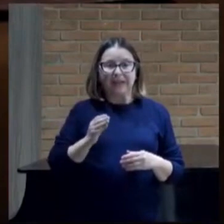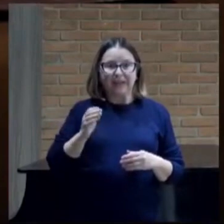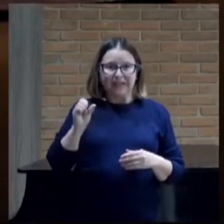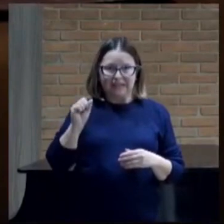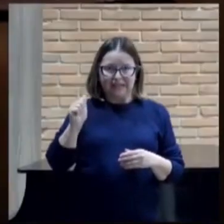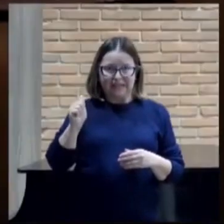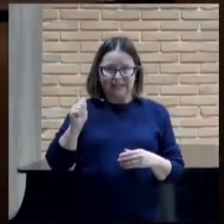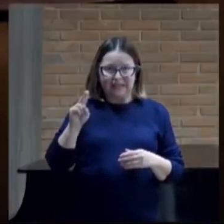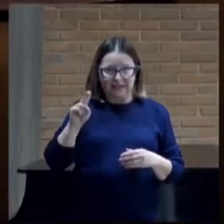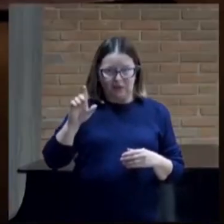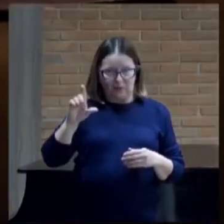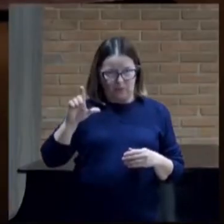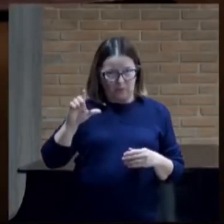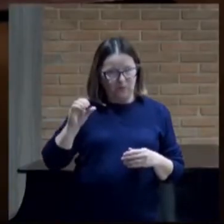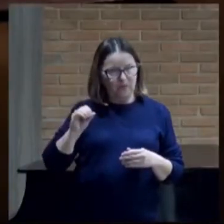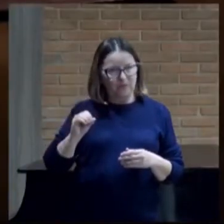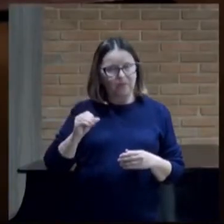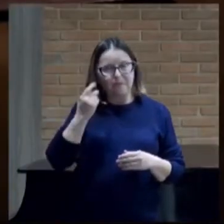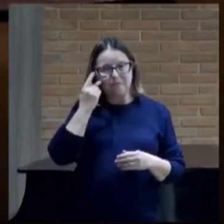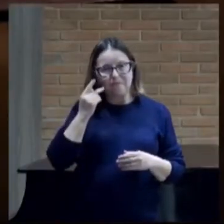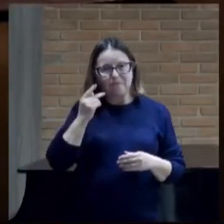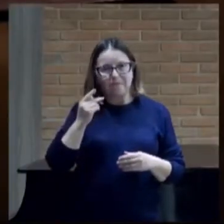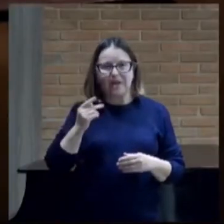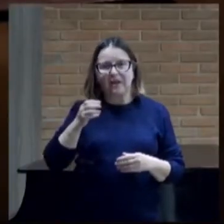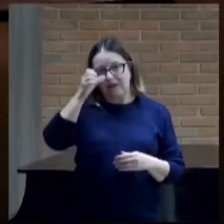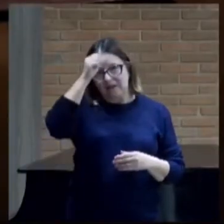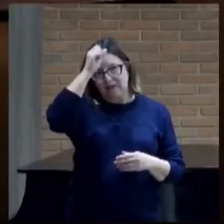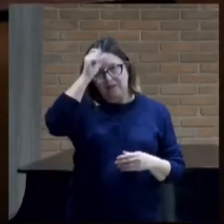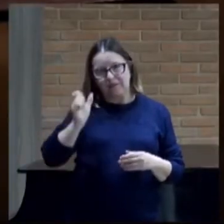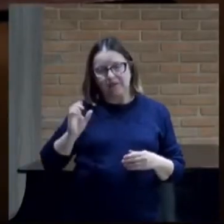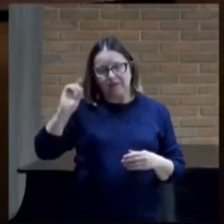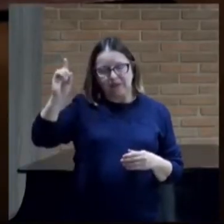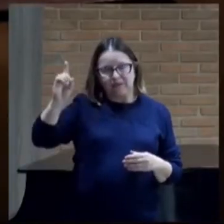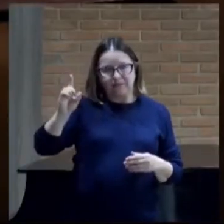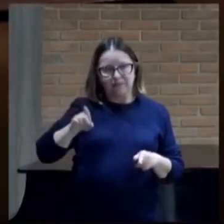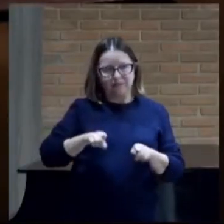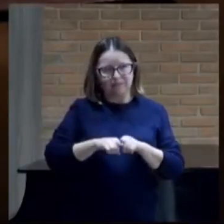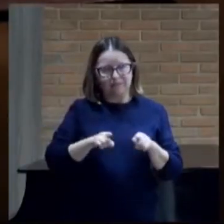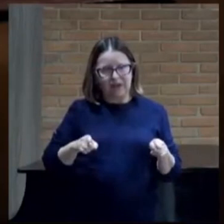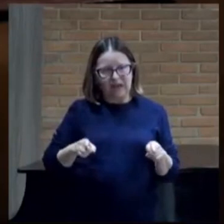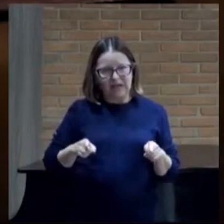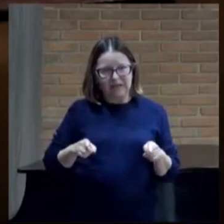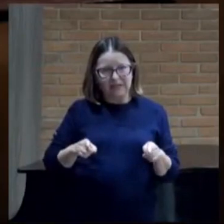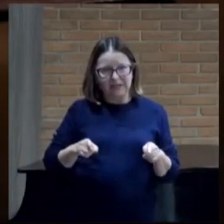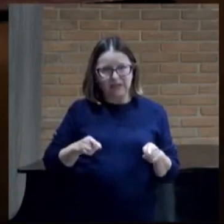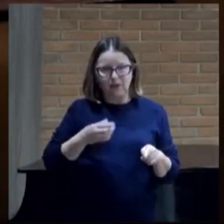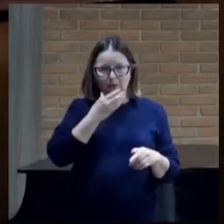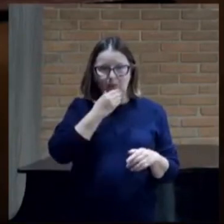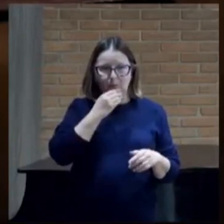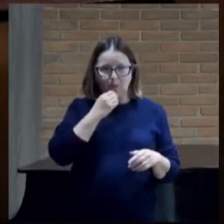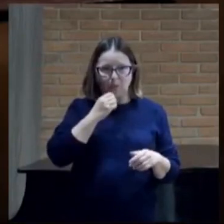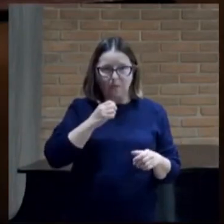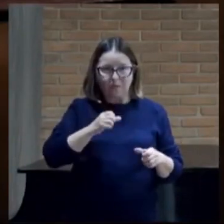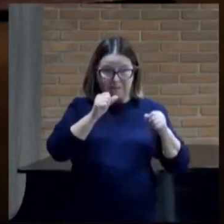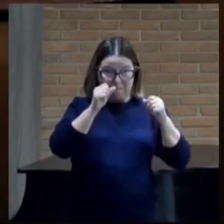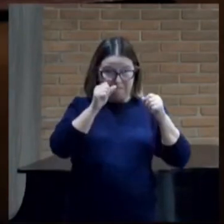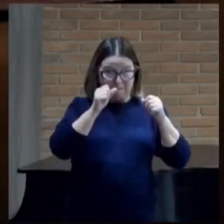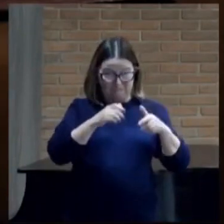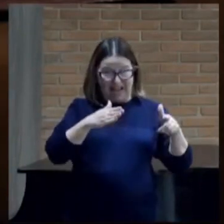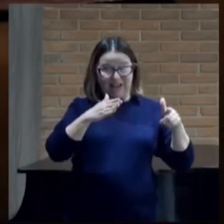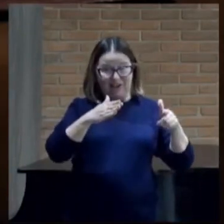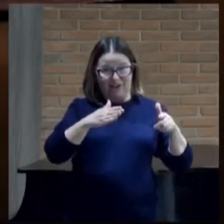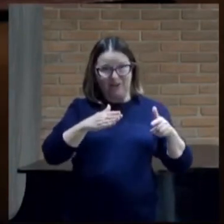Deus. Mas opunha-se-lhes Elimas, o mágico, porque assim se